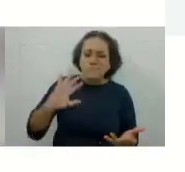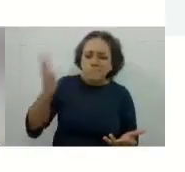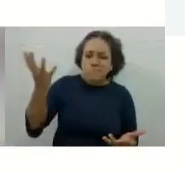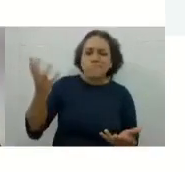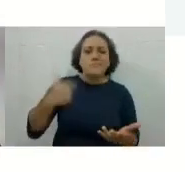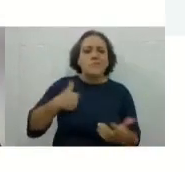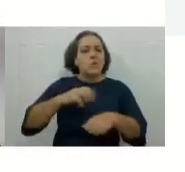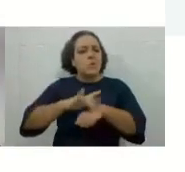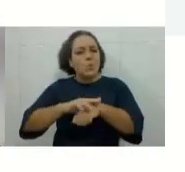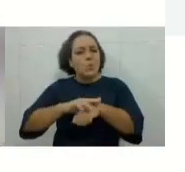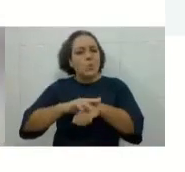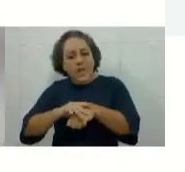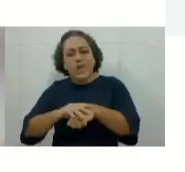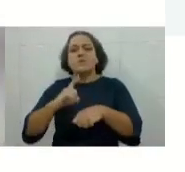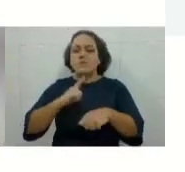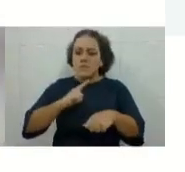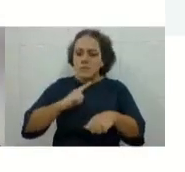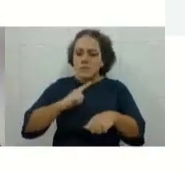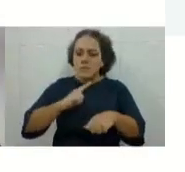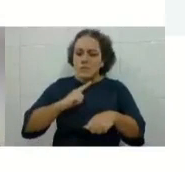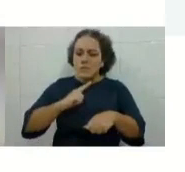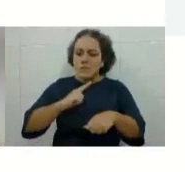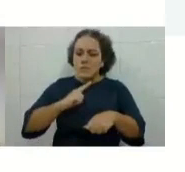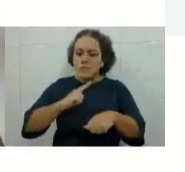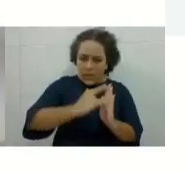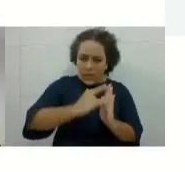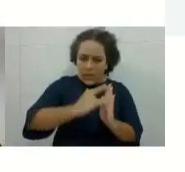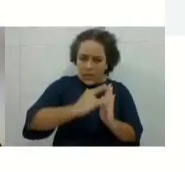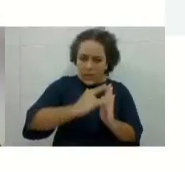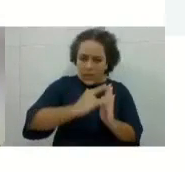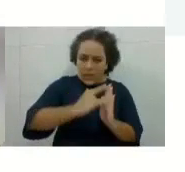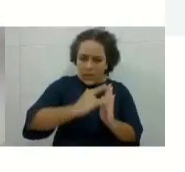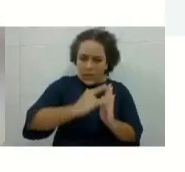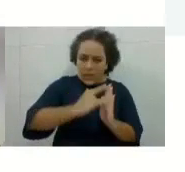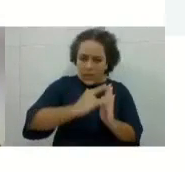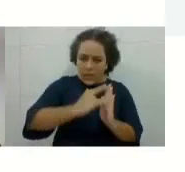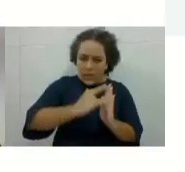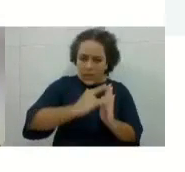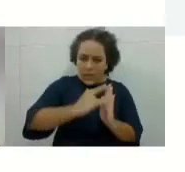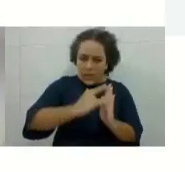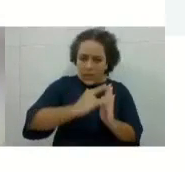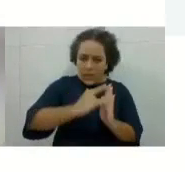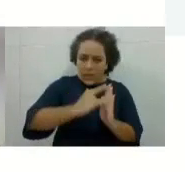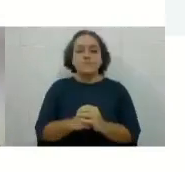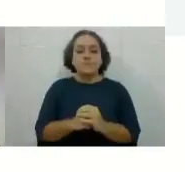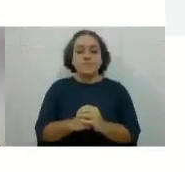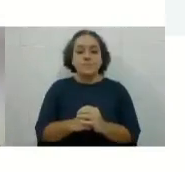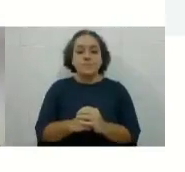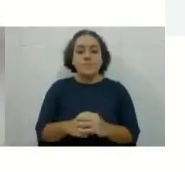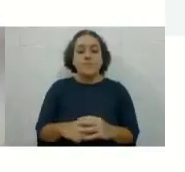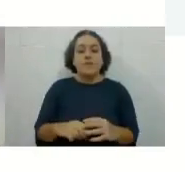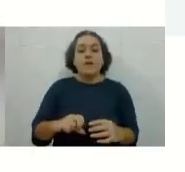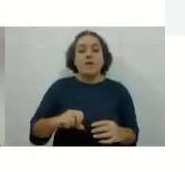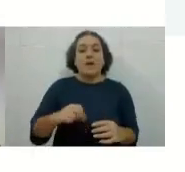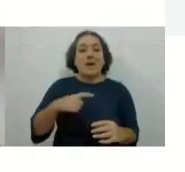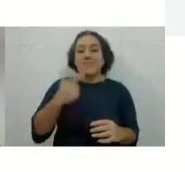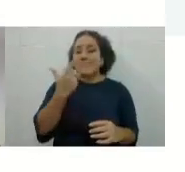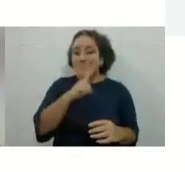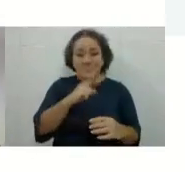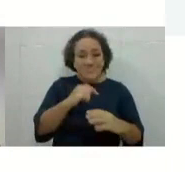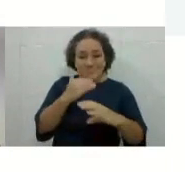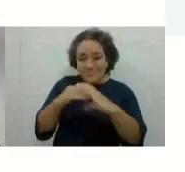por e-mail. Se você não consegue, alguém precisa comunicar um terceiro, né?